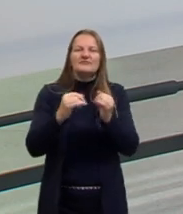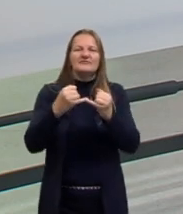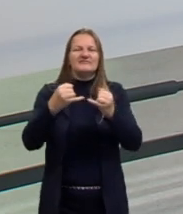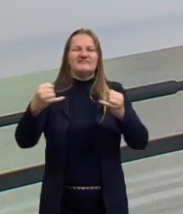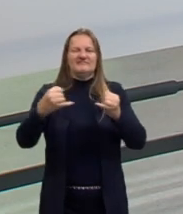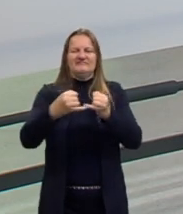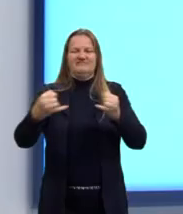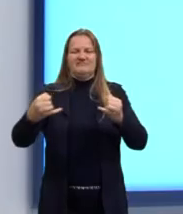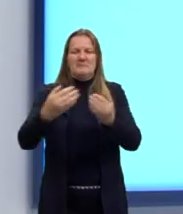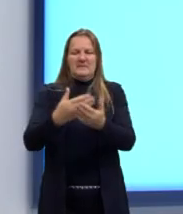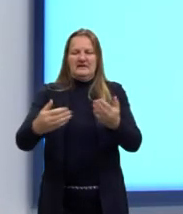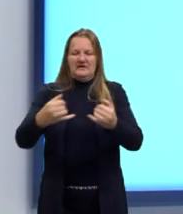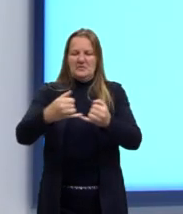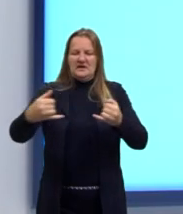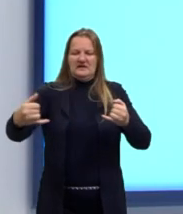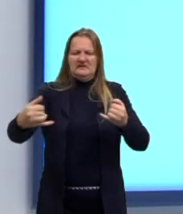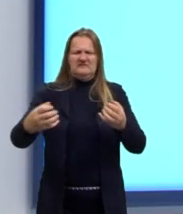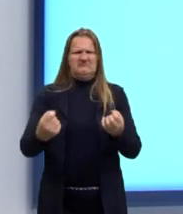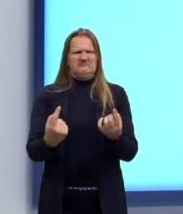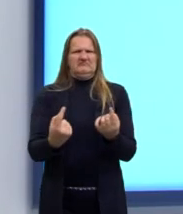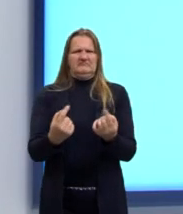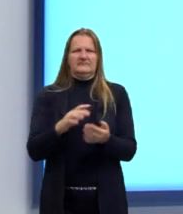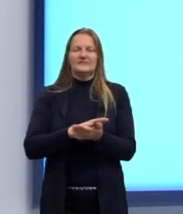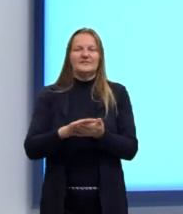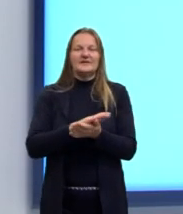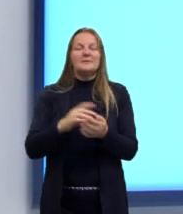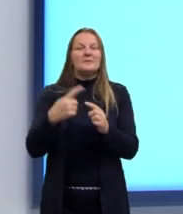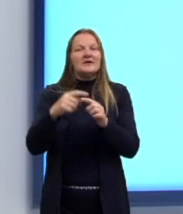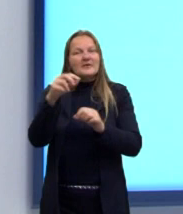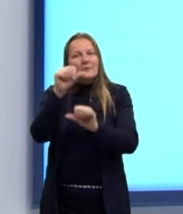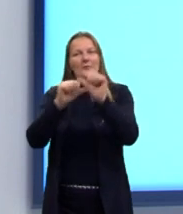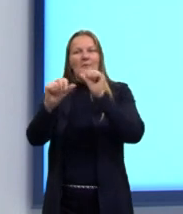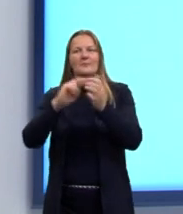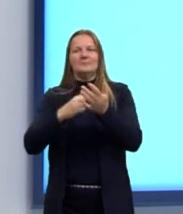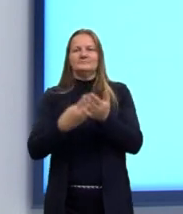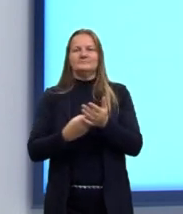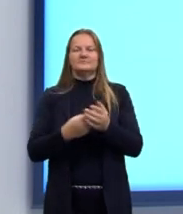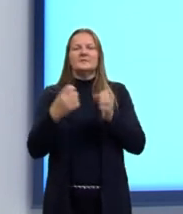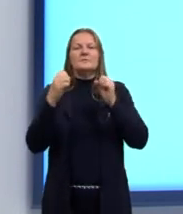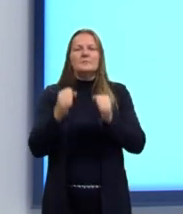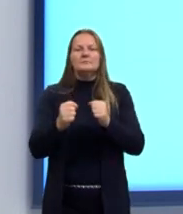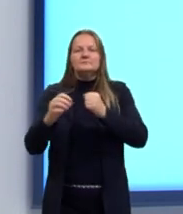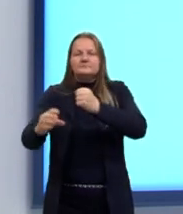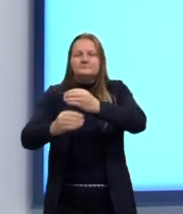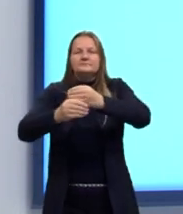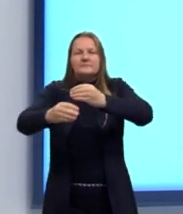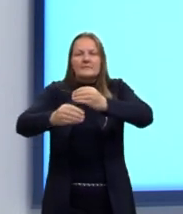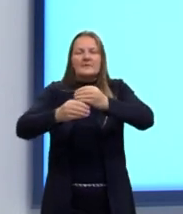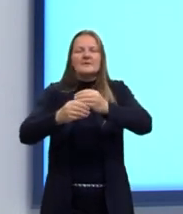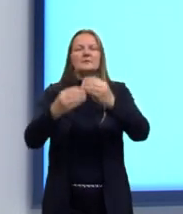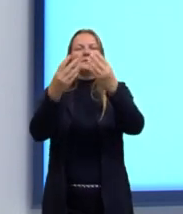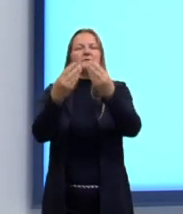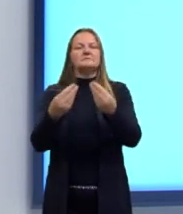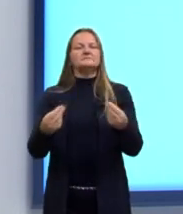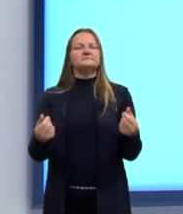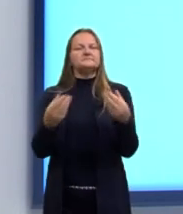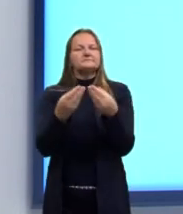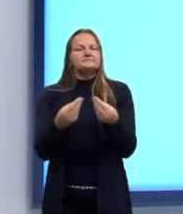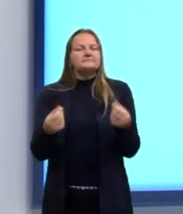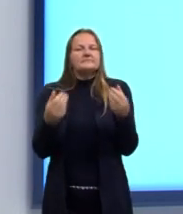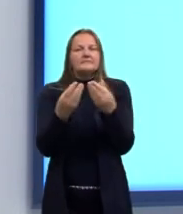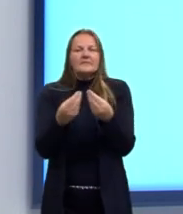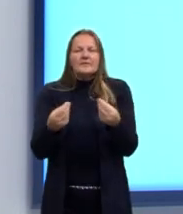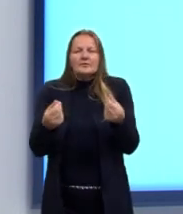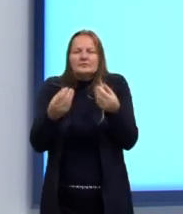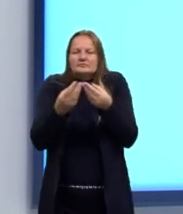para mais um exemplo. Para que ela serve além disso? Ela pode acrescentar sutileza a uma sentença.